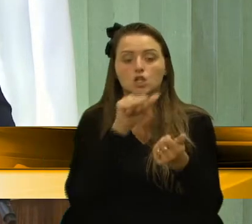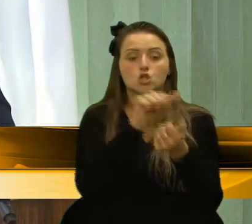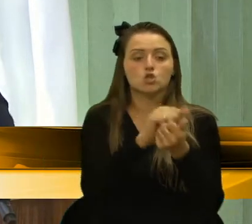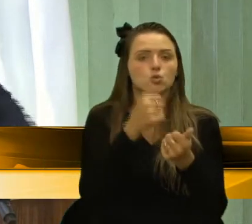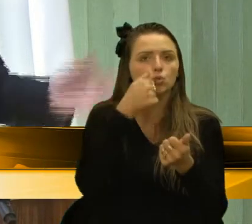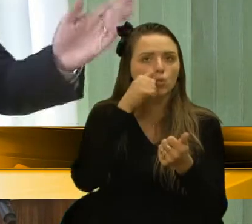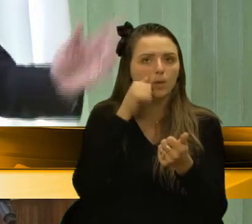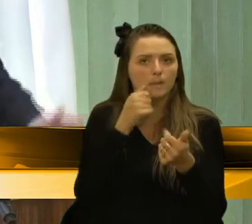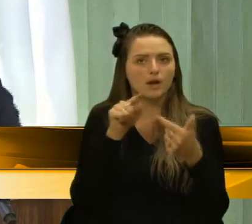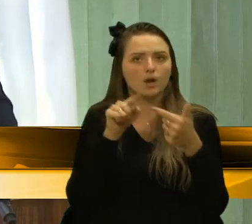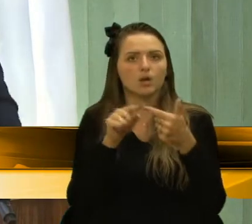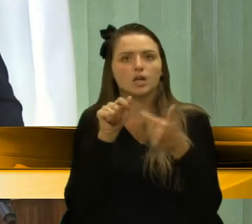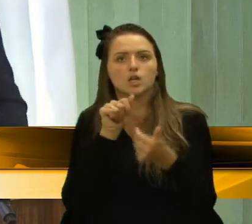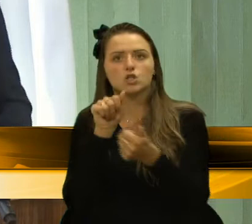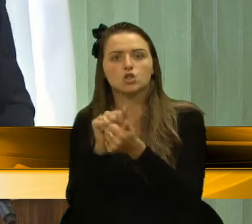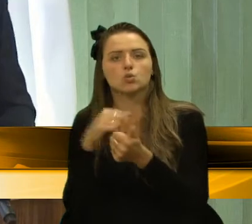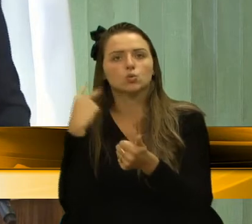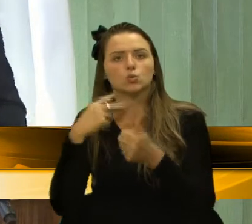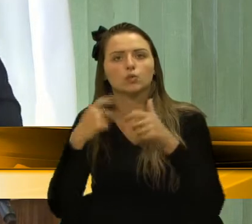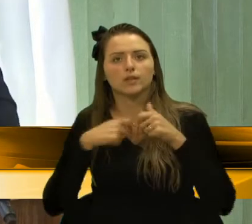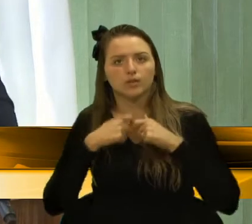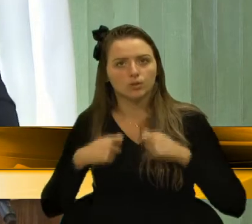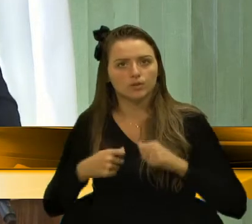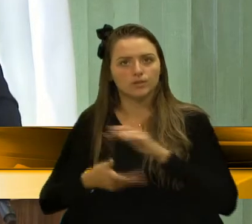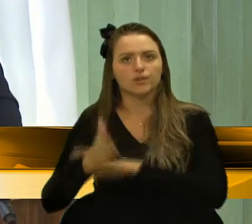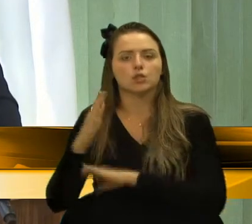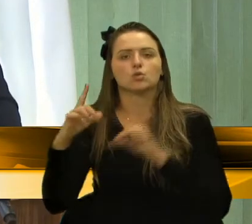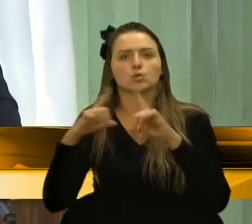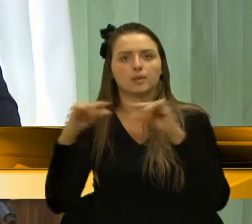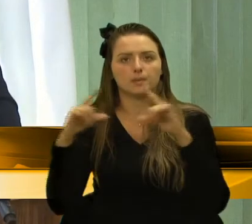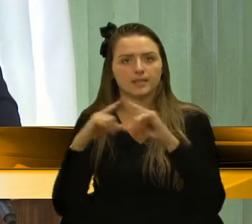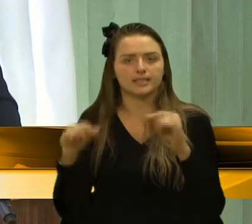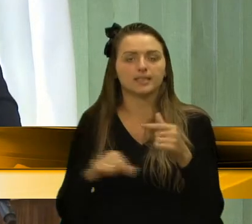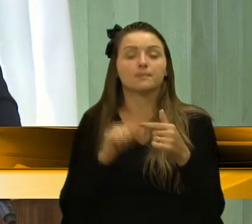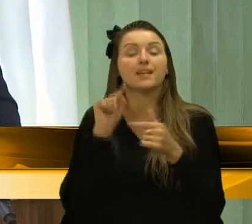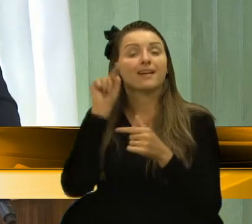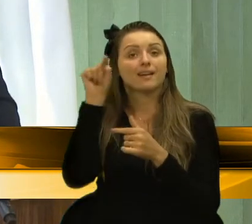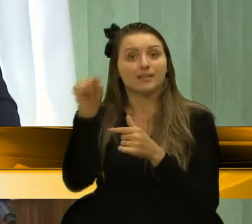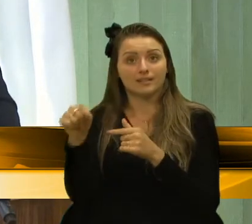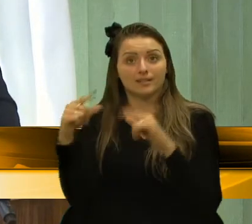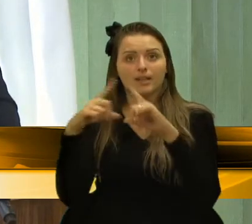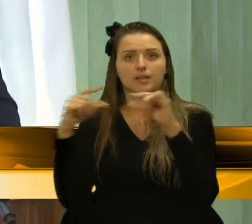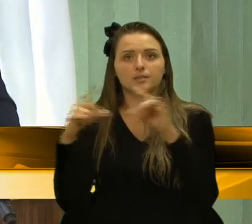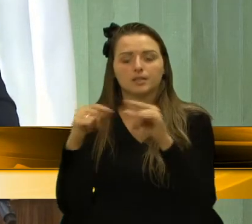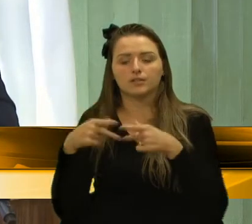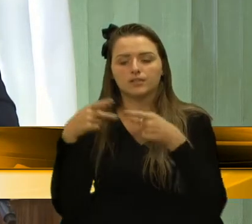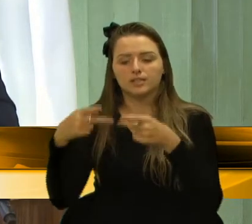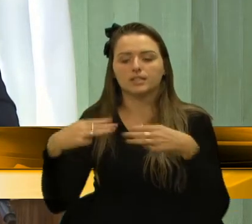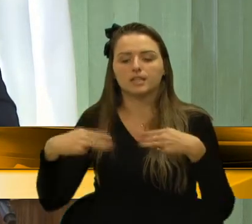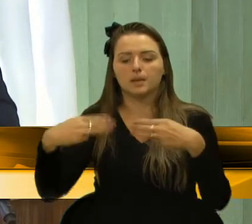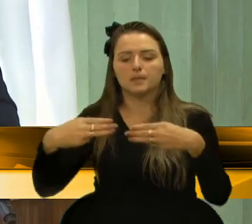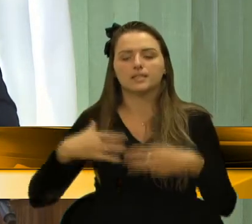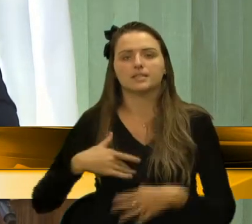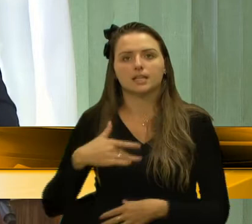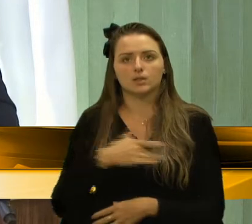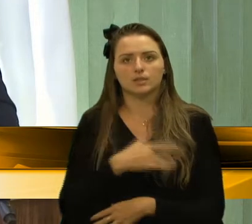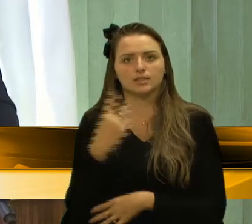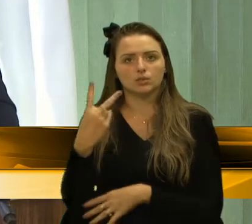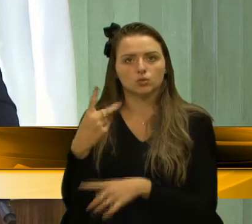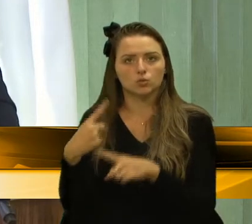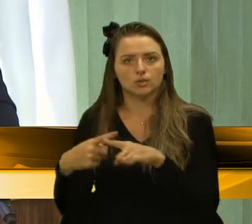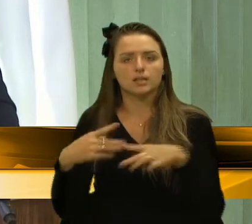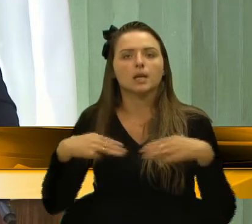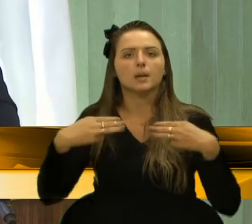e outra vez com o vereador Ricardo Daneluz, onde, em Brasília, visitei o Ministério da Saúde por duas vezes,